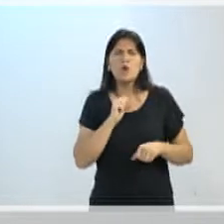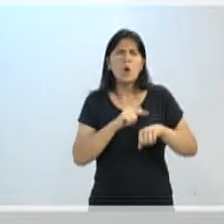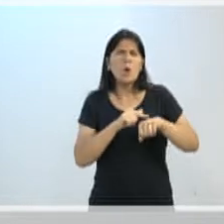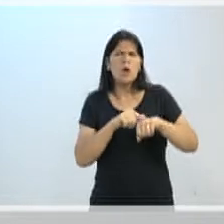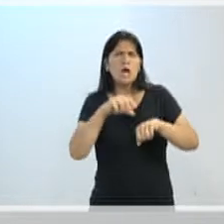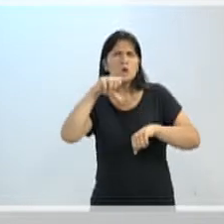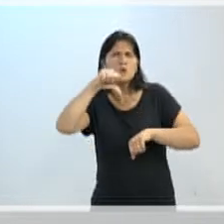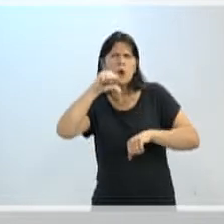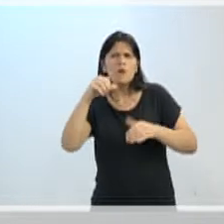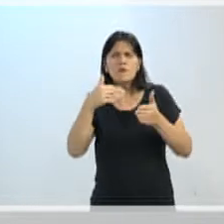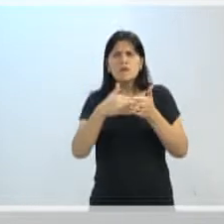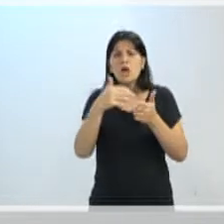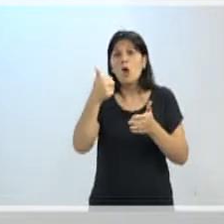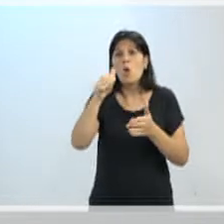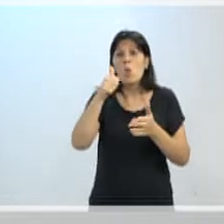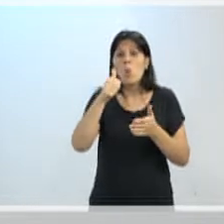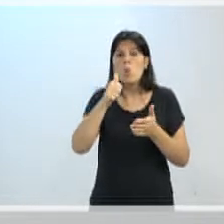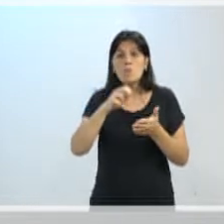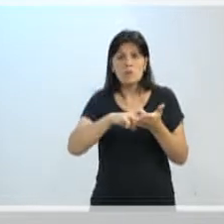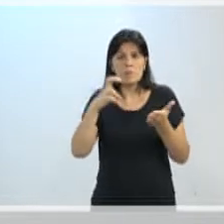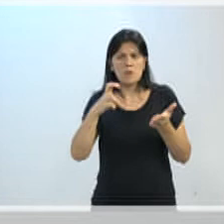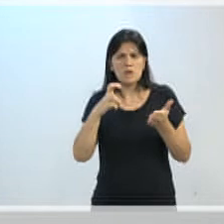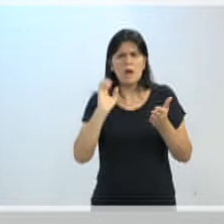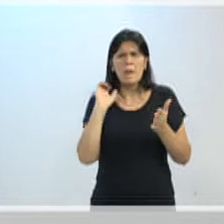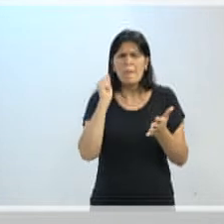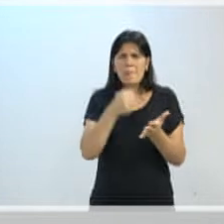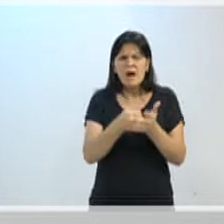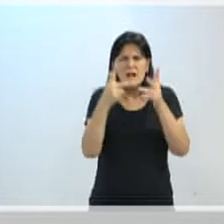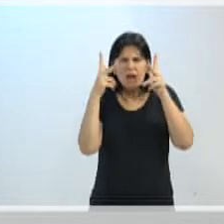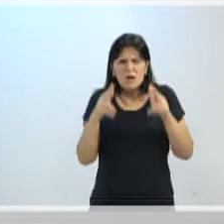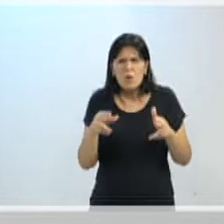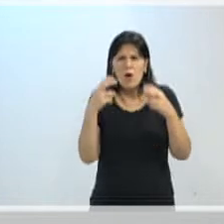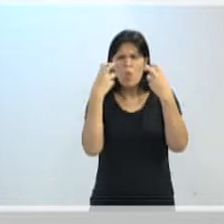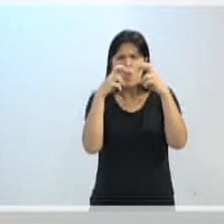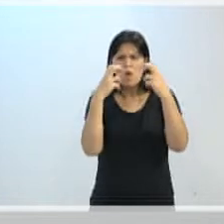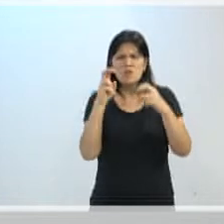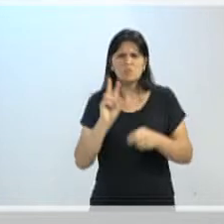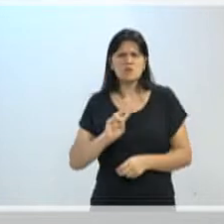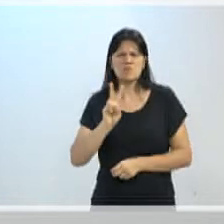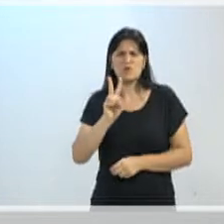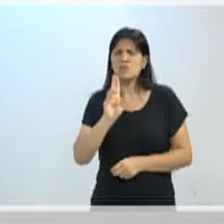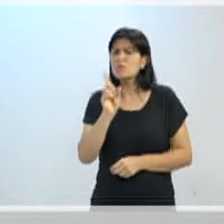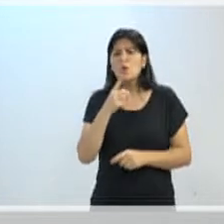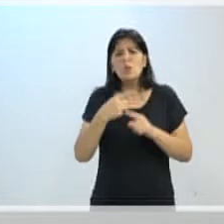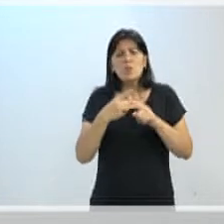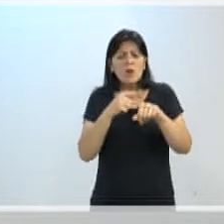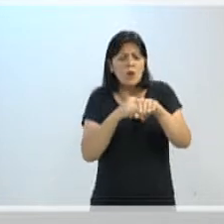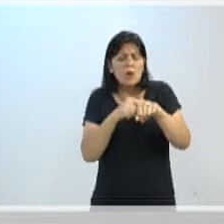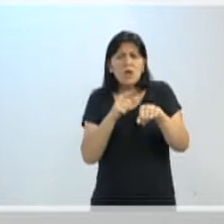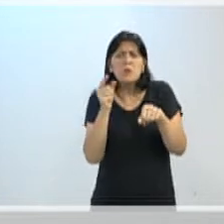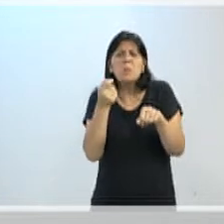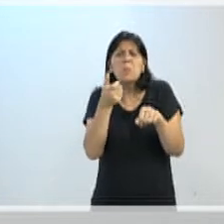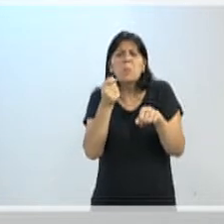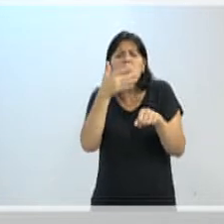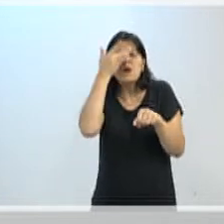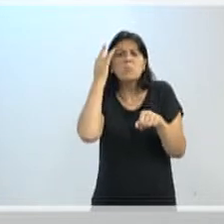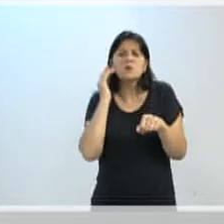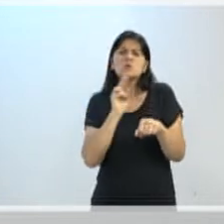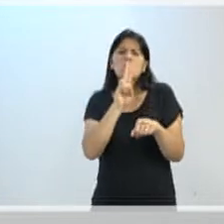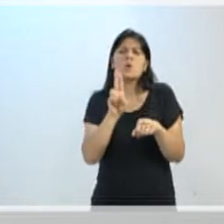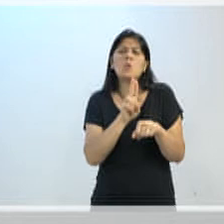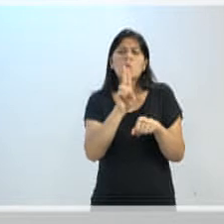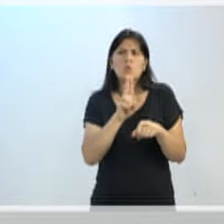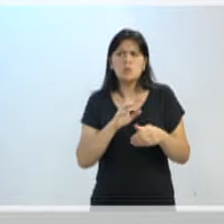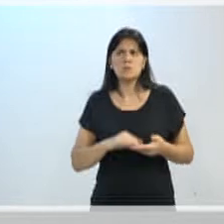até as onze, precisa pagar o mesmo preço? Será que não dá para fazer incentivo para pagar menos, para utilizar? Novas vias